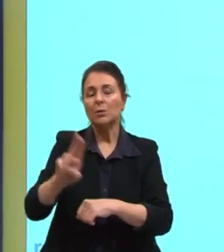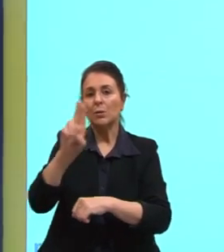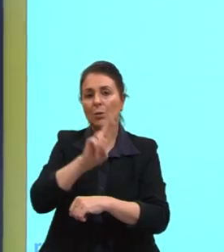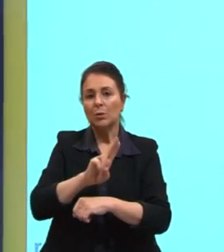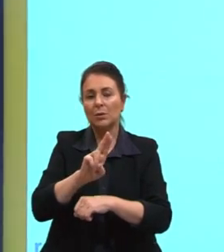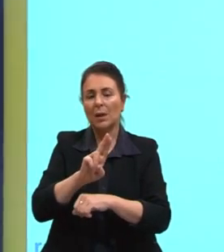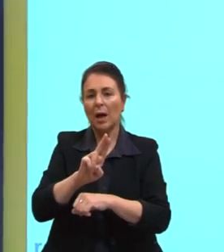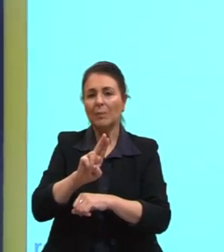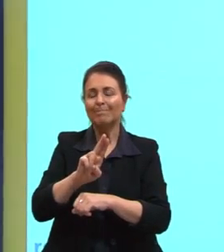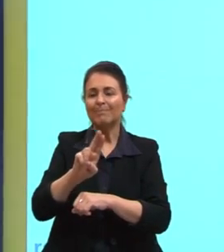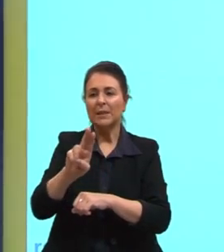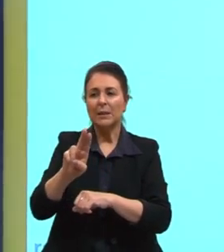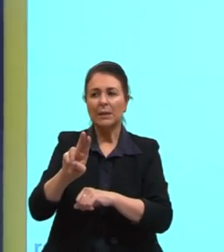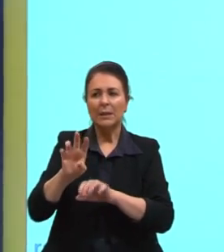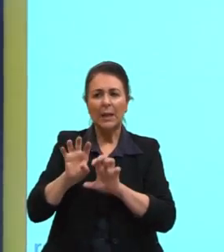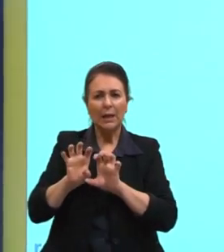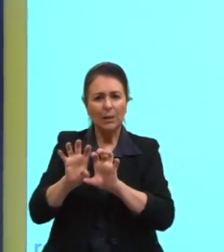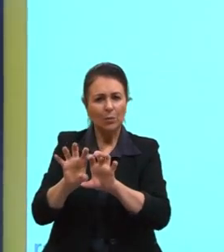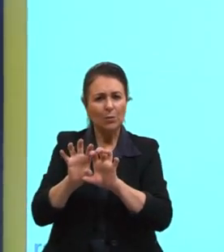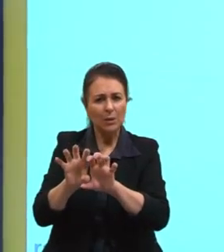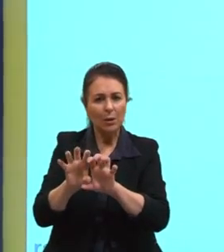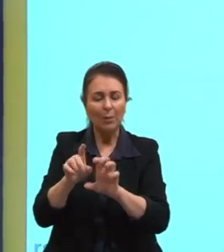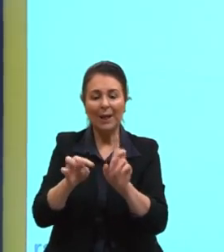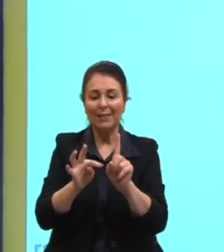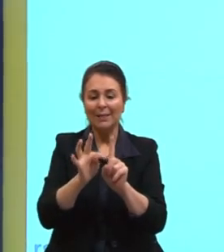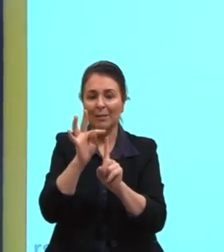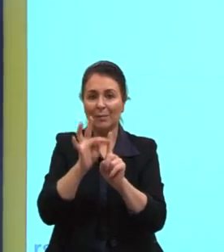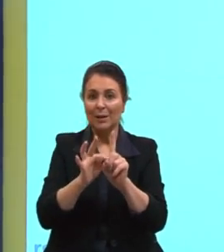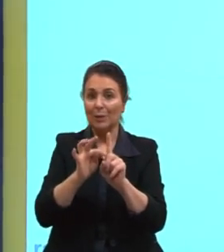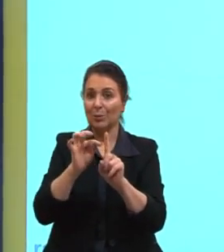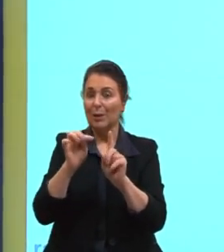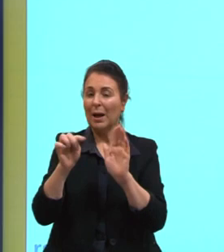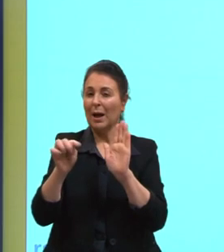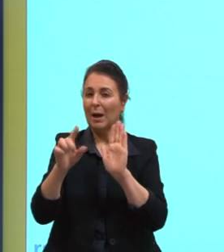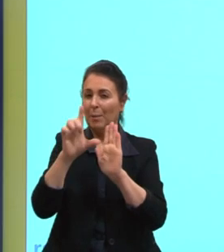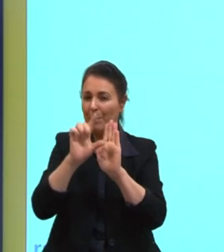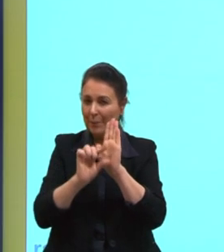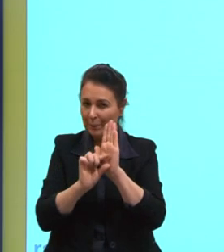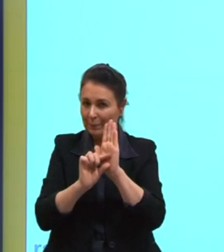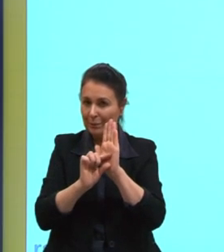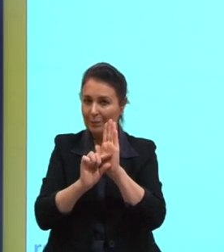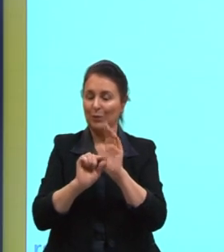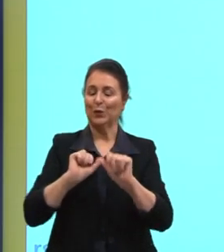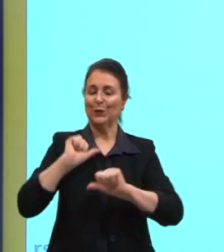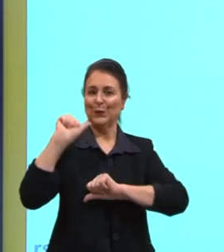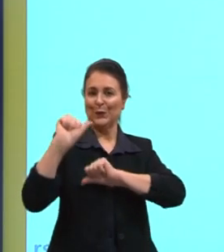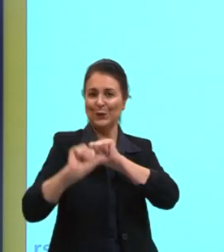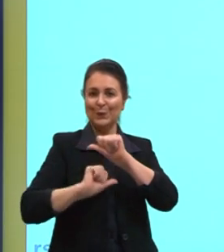induzir uma temperatura mais baixa aqui, o que vai acontecer? Inverteu.